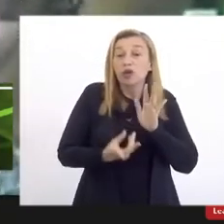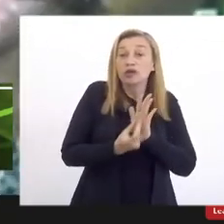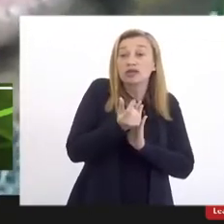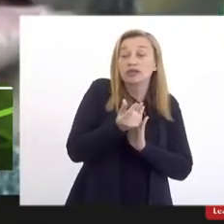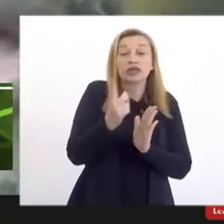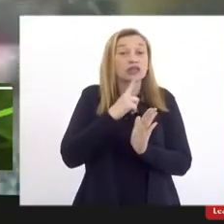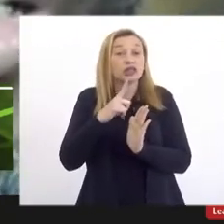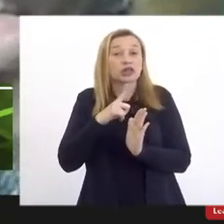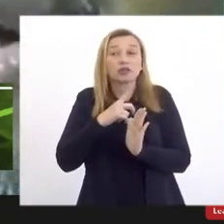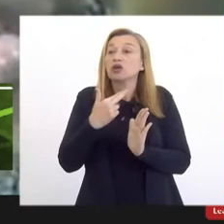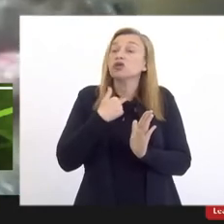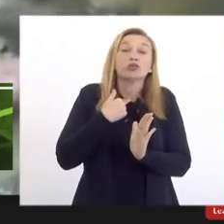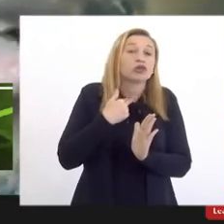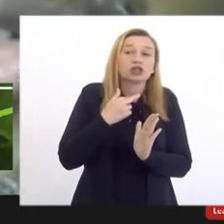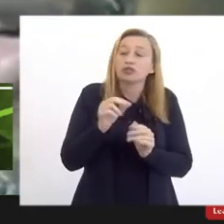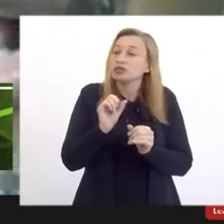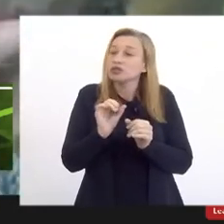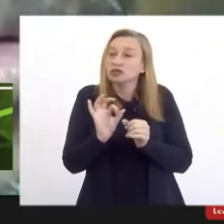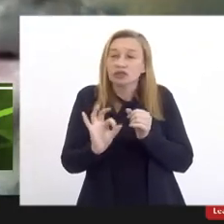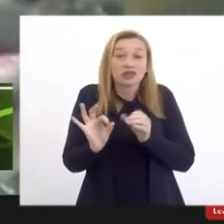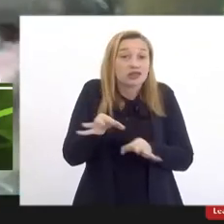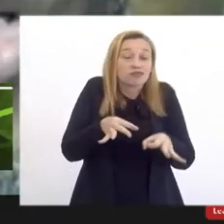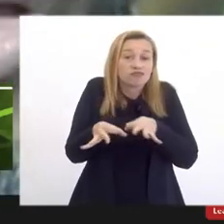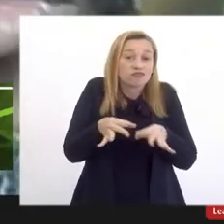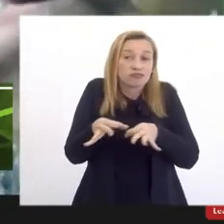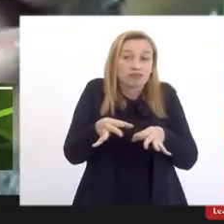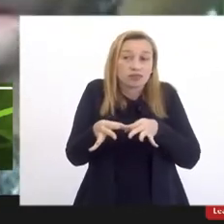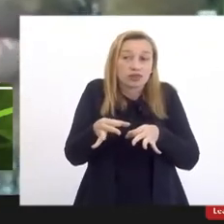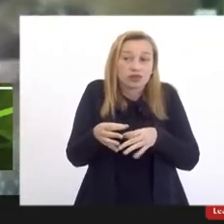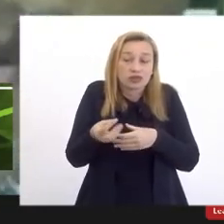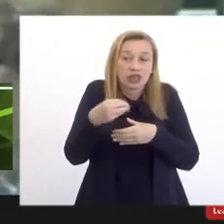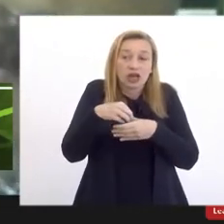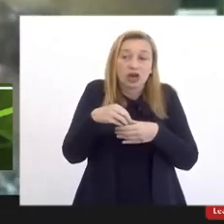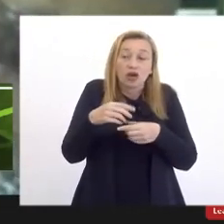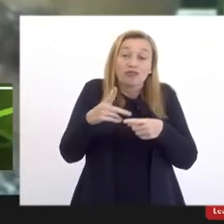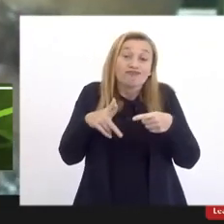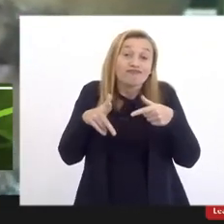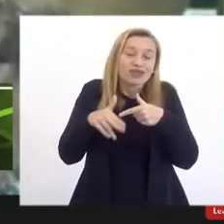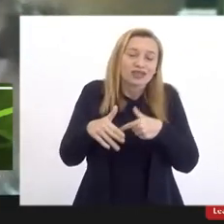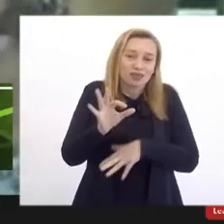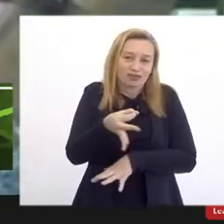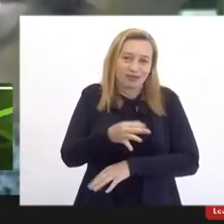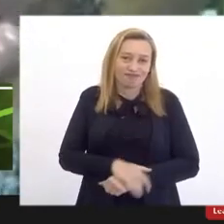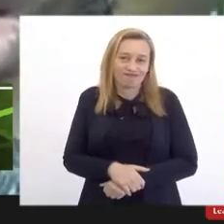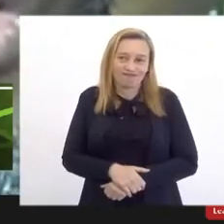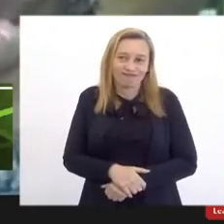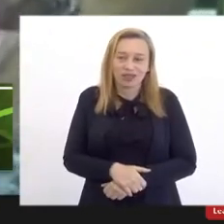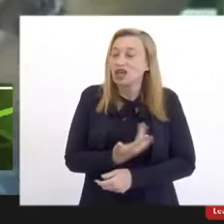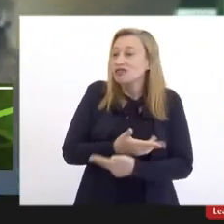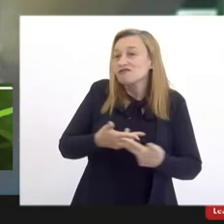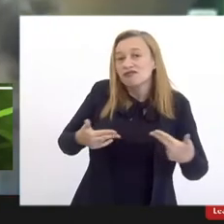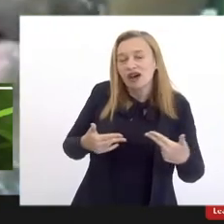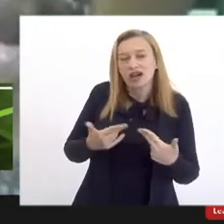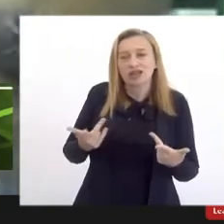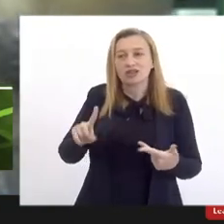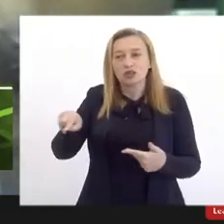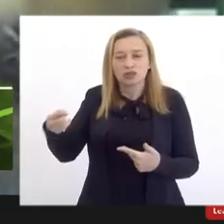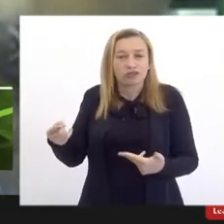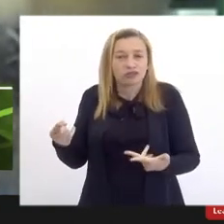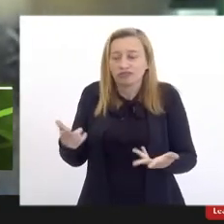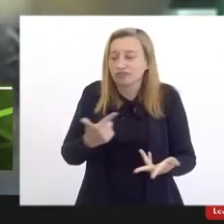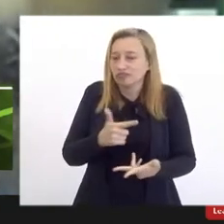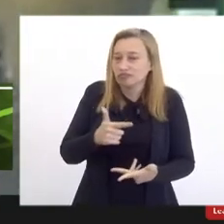mas nós não podemos lançar esses projetos internos por impedimento legal. A 5.380 não permite.